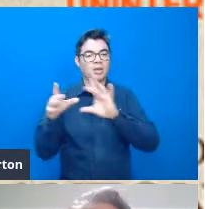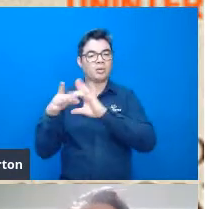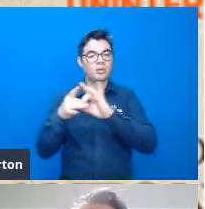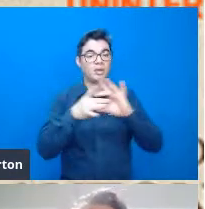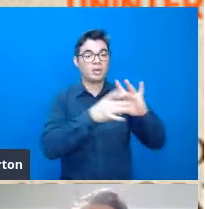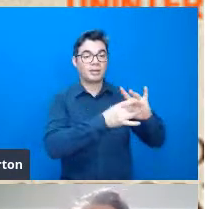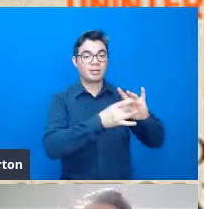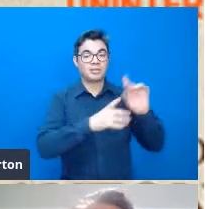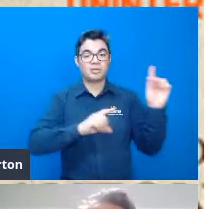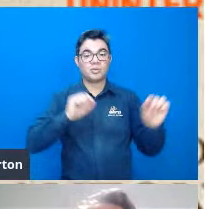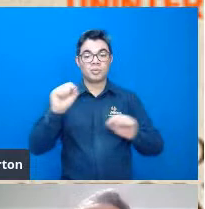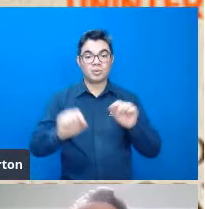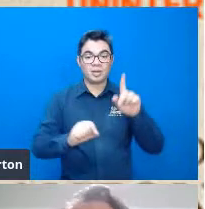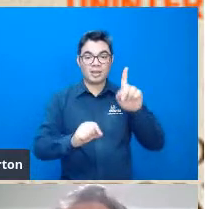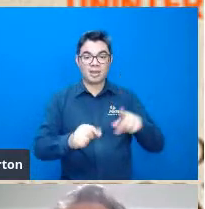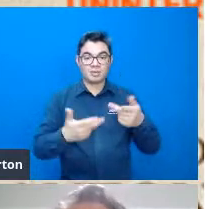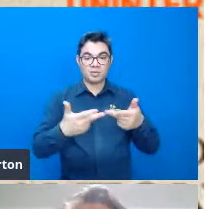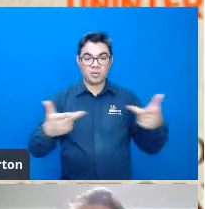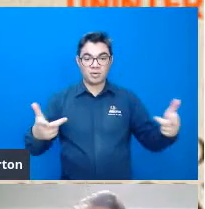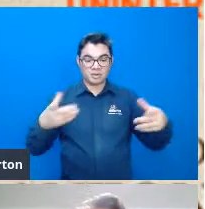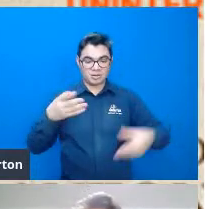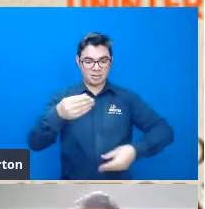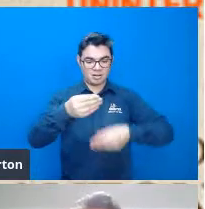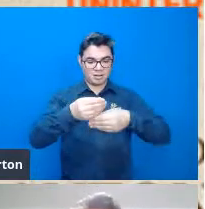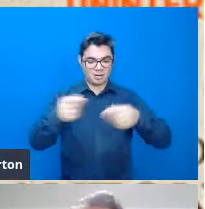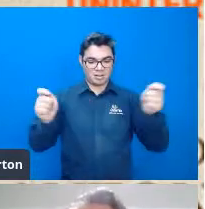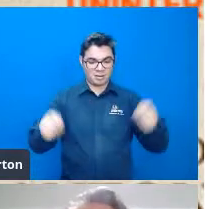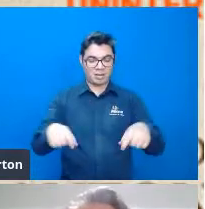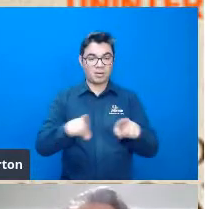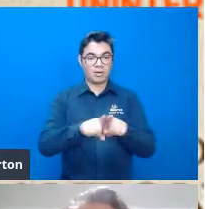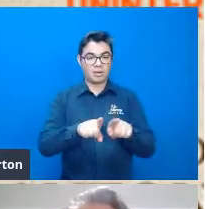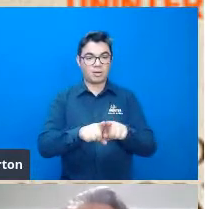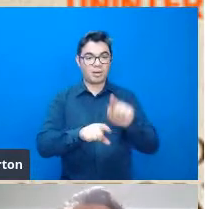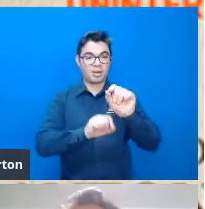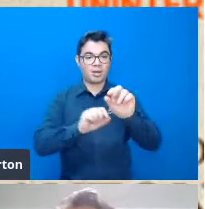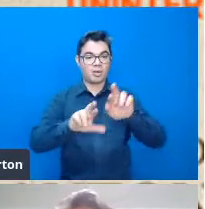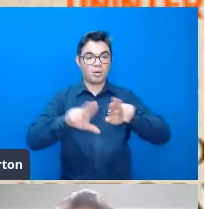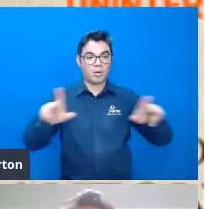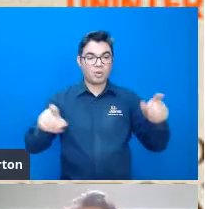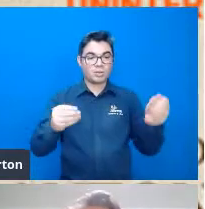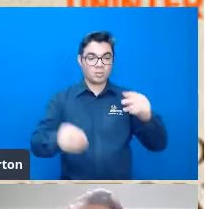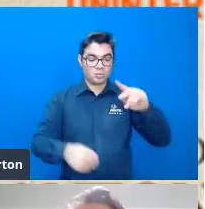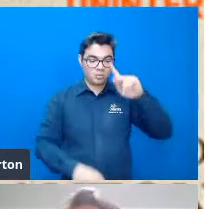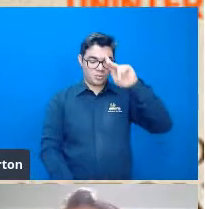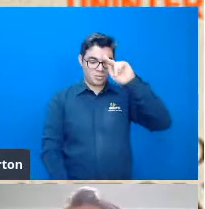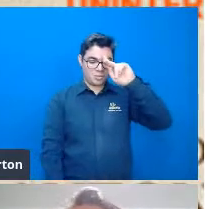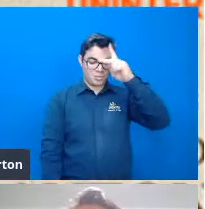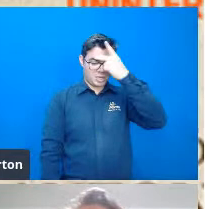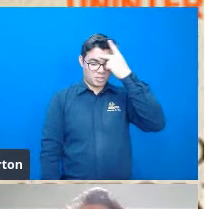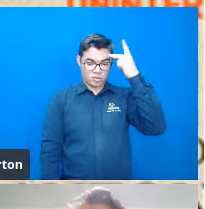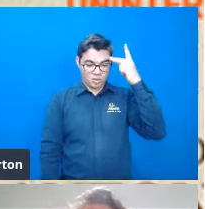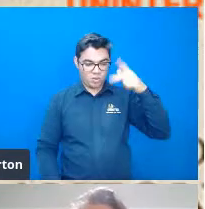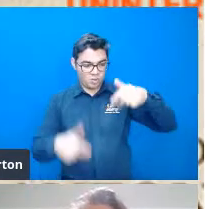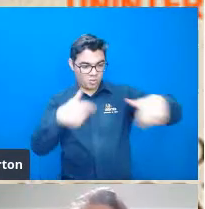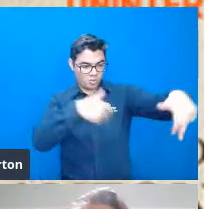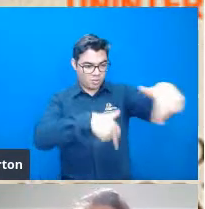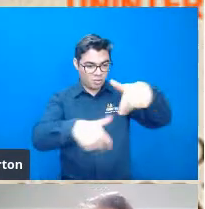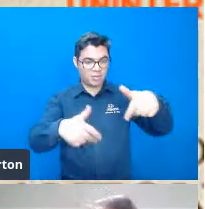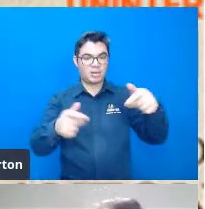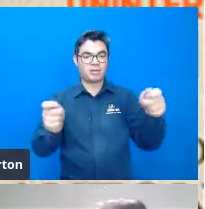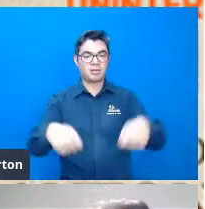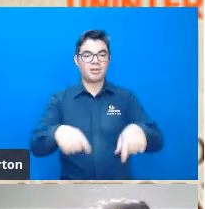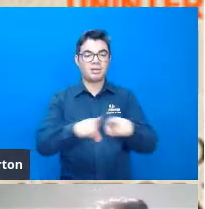em que as coisas estão inseridas, sejam essas coisas pessoas, né, na parte da sociologia,